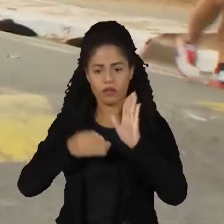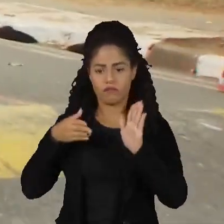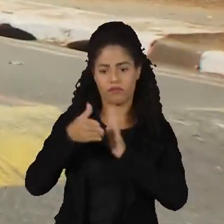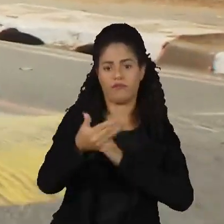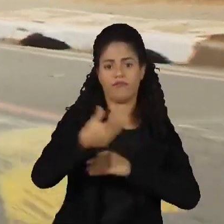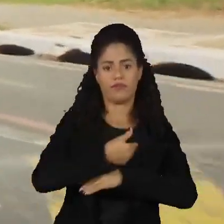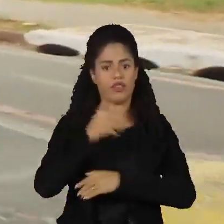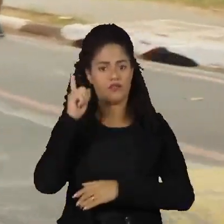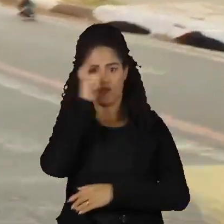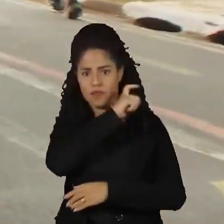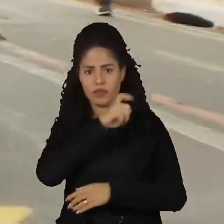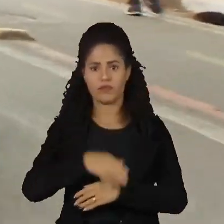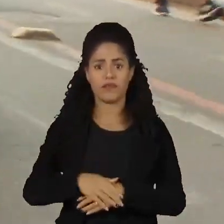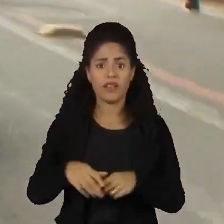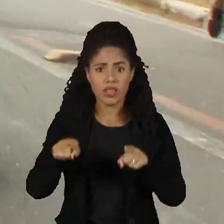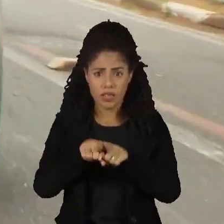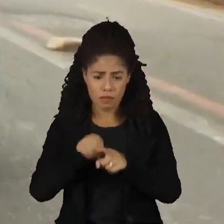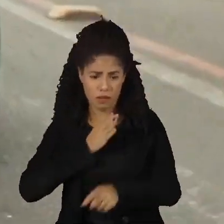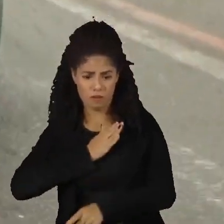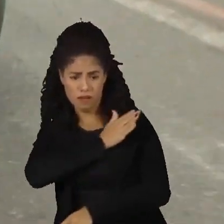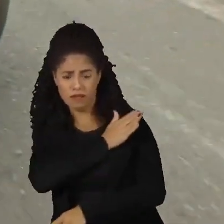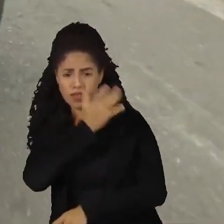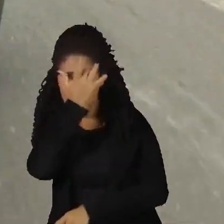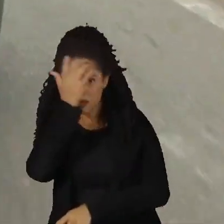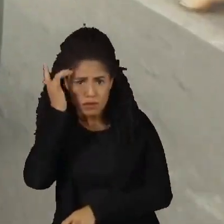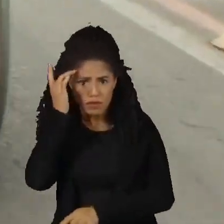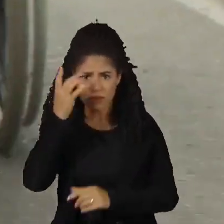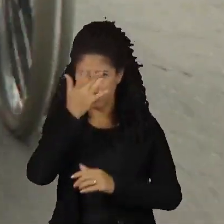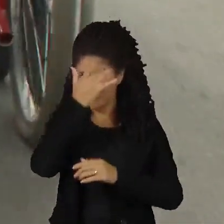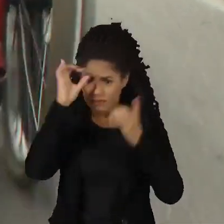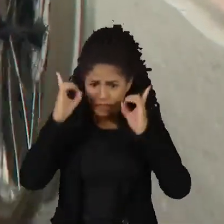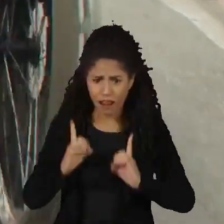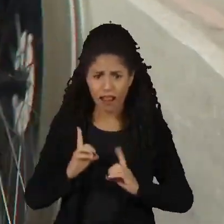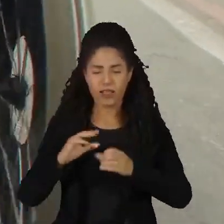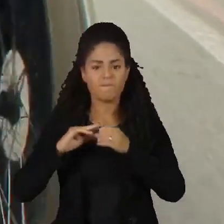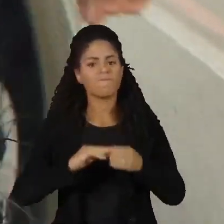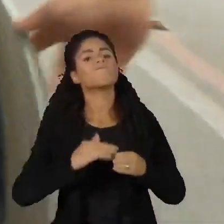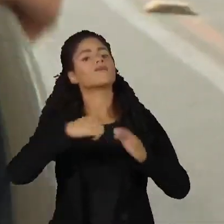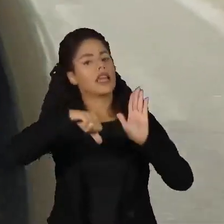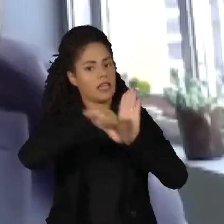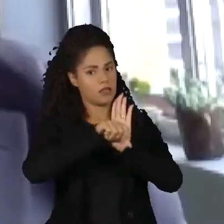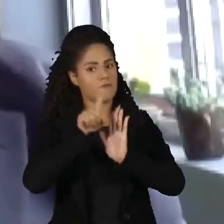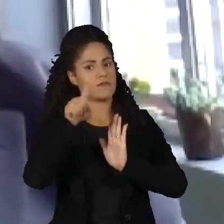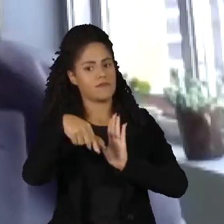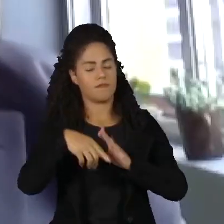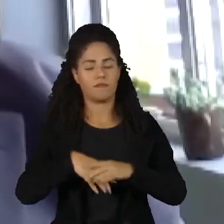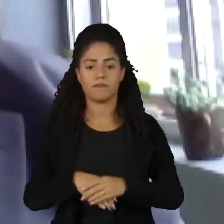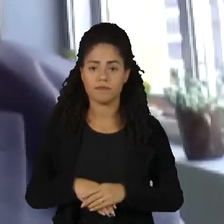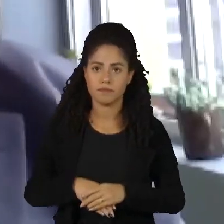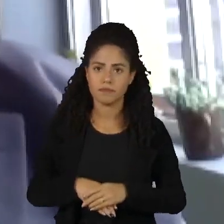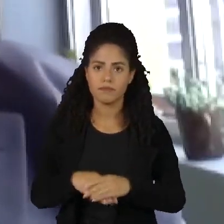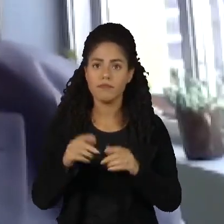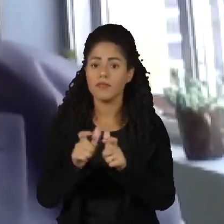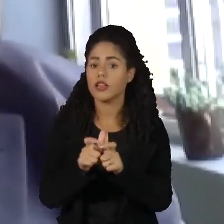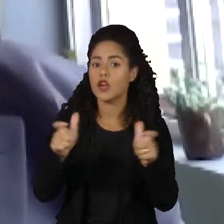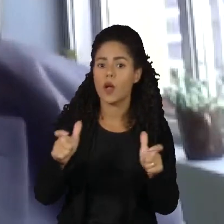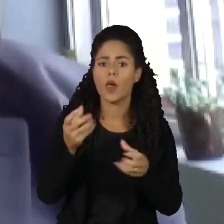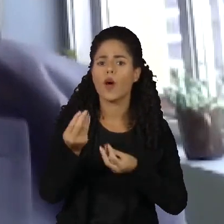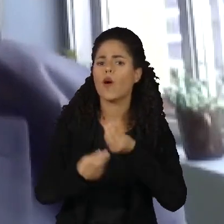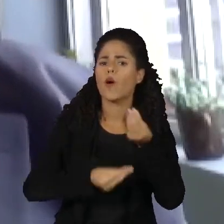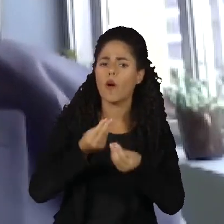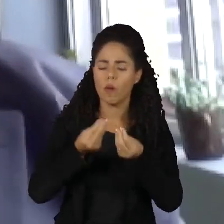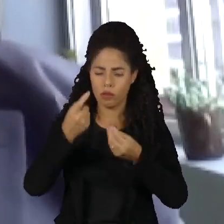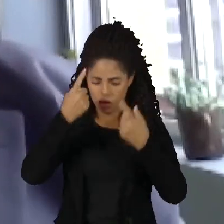assim na prática. E o preconceito contra pessoas com deficiência é crime. Sujeito a multa, inclusive multa privativa de